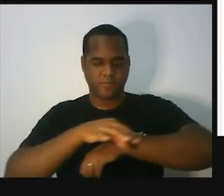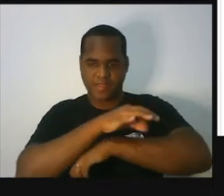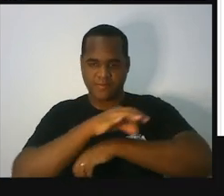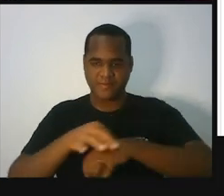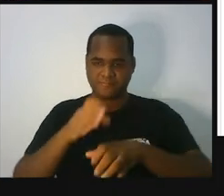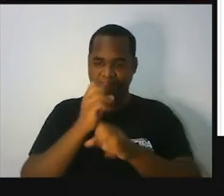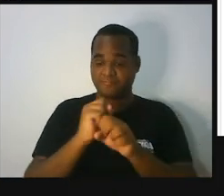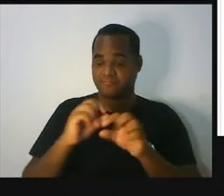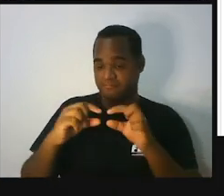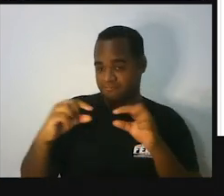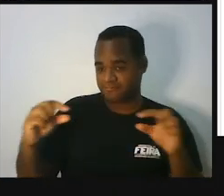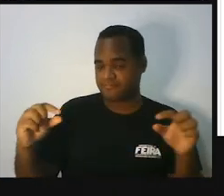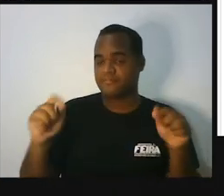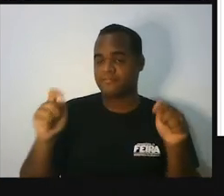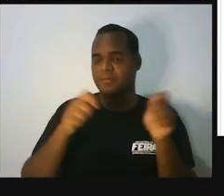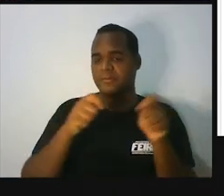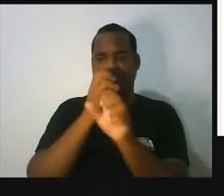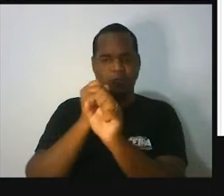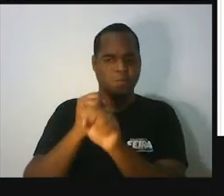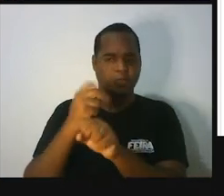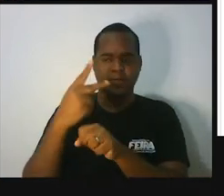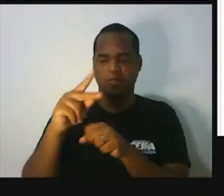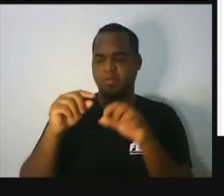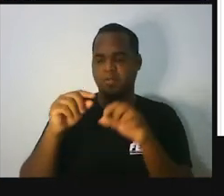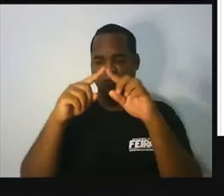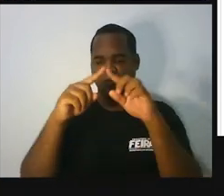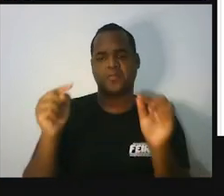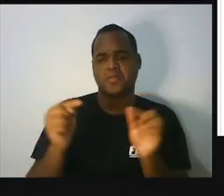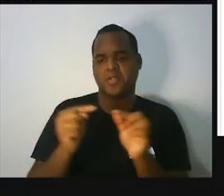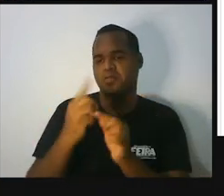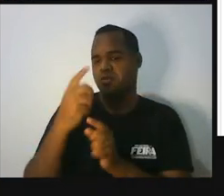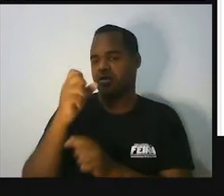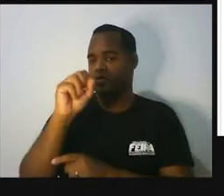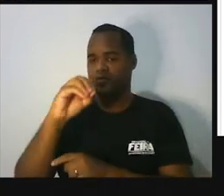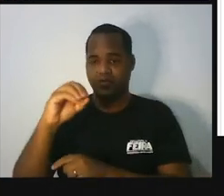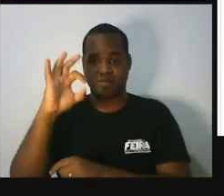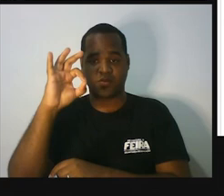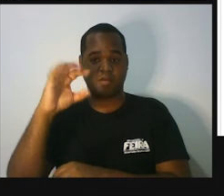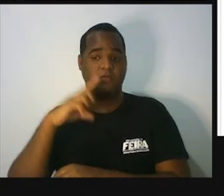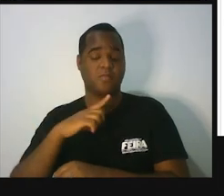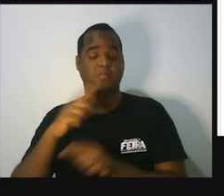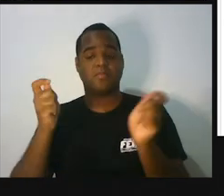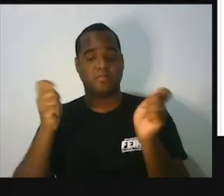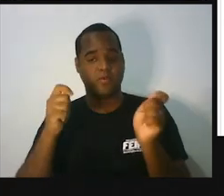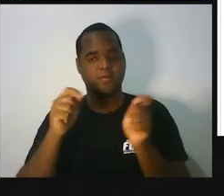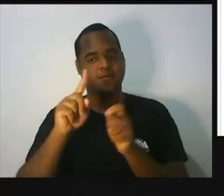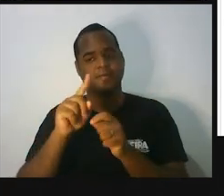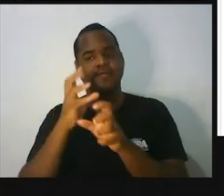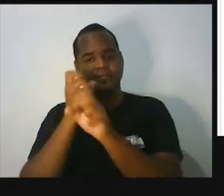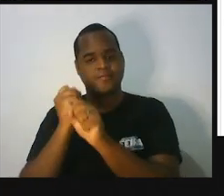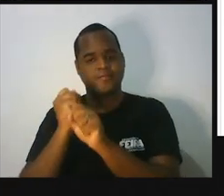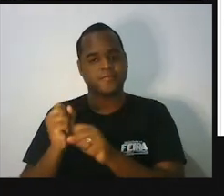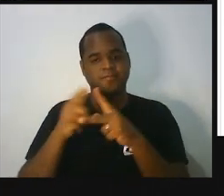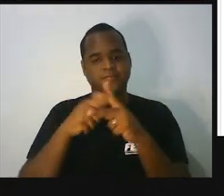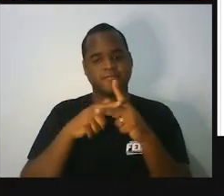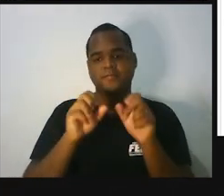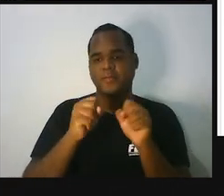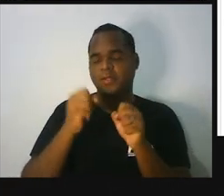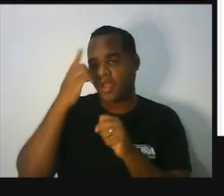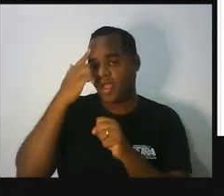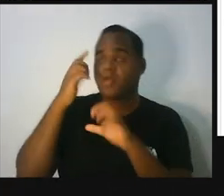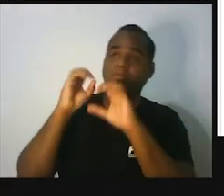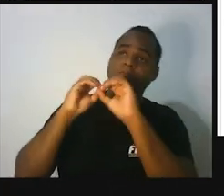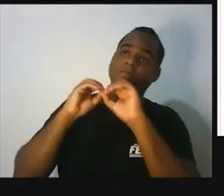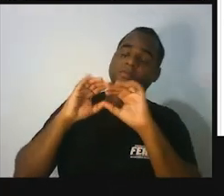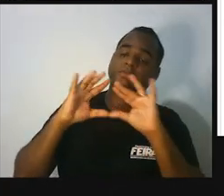usando as medidas que você quiser, um transferido outra vez, para medir os ângulos. E aí você vai descobrindo,